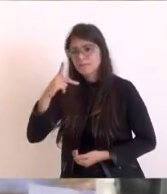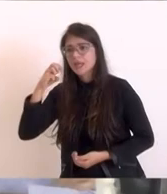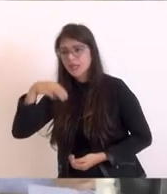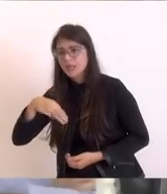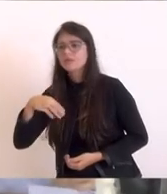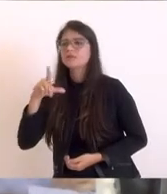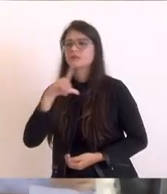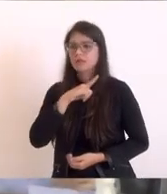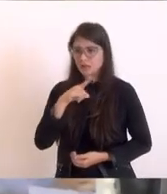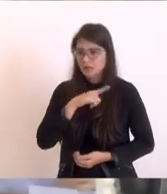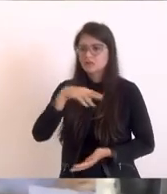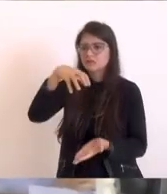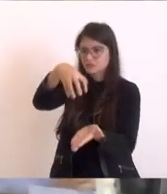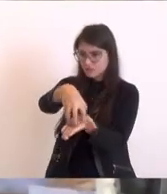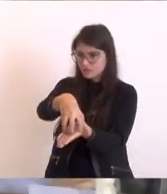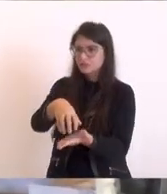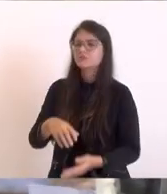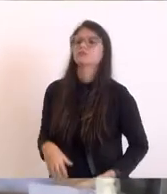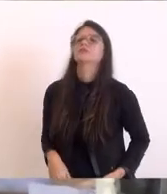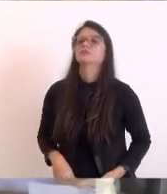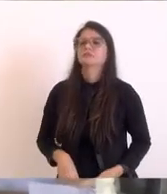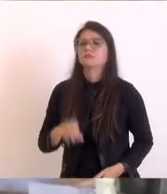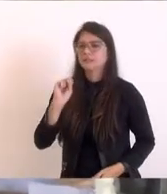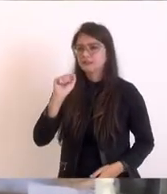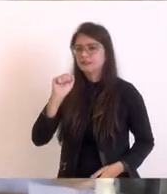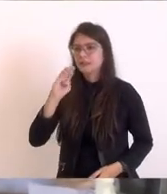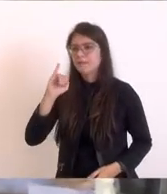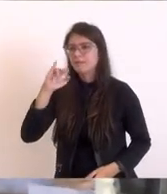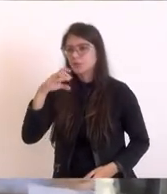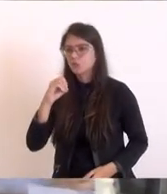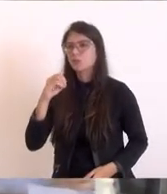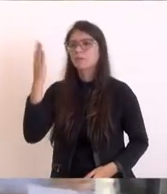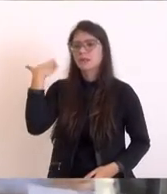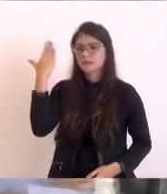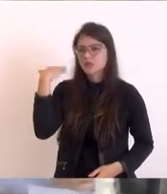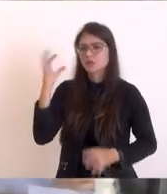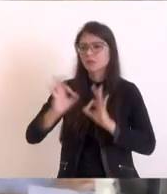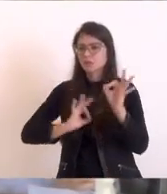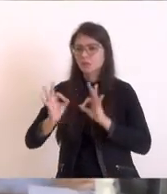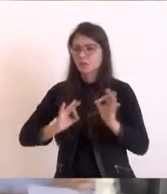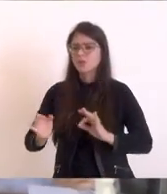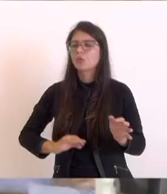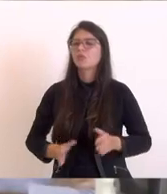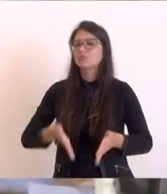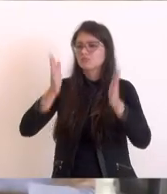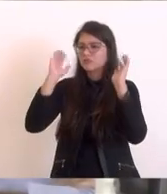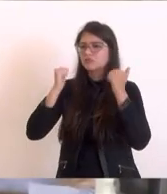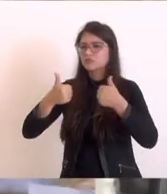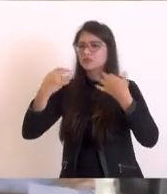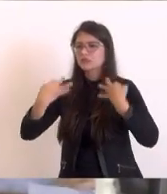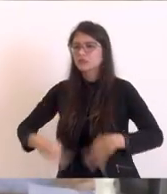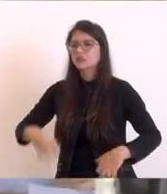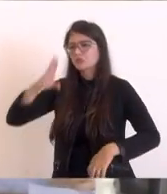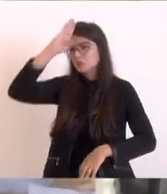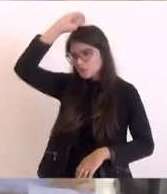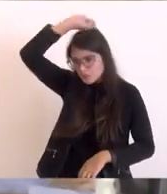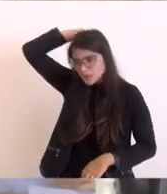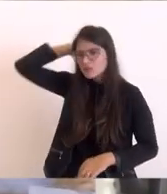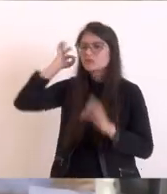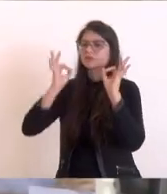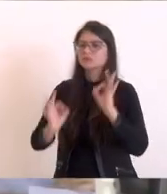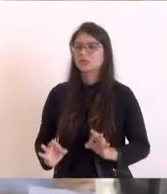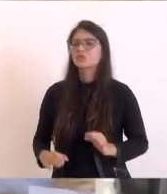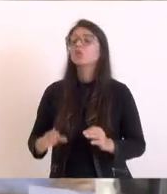temos lá um setor lá. Na época, Sabino foi lá que preparou o prédio, preparou tudo e entregou. Bombeiro, tudo que é realmente